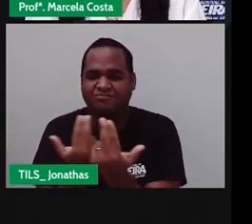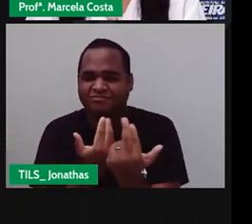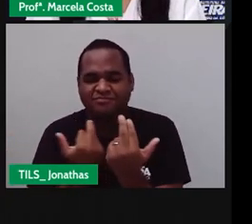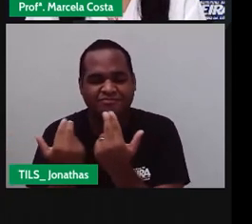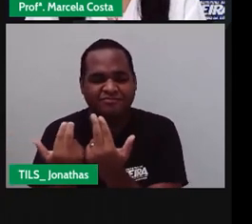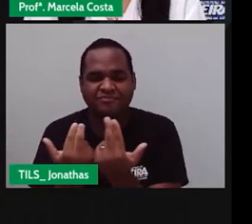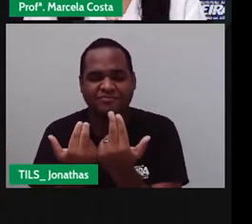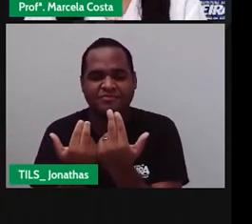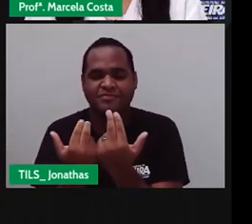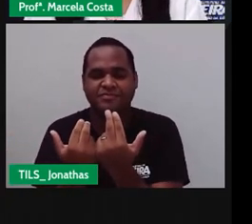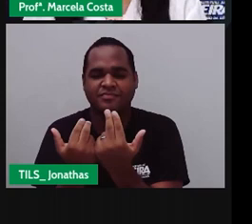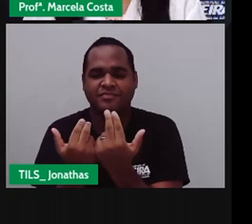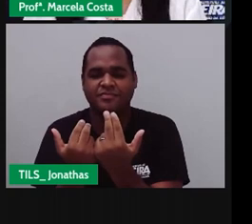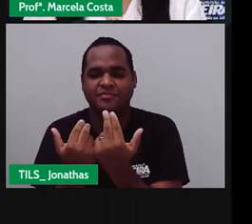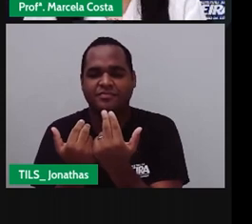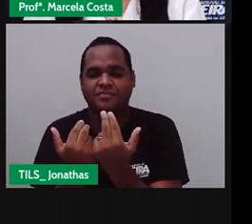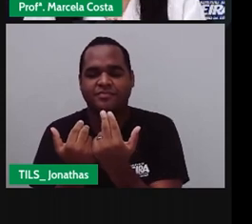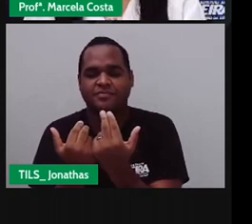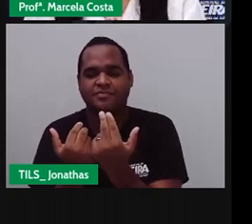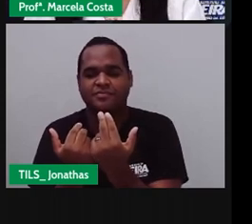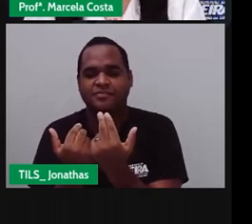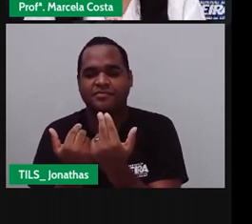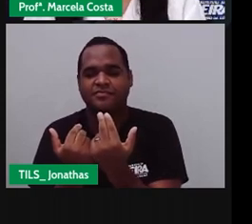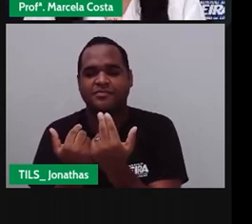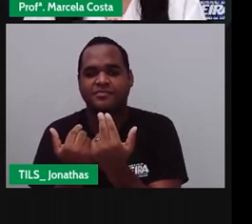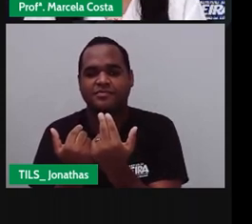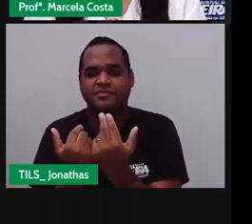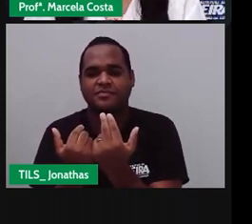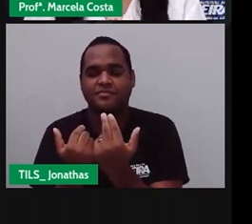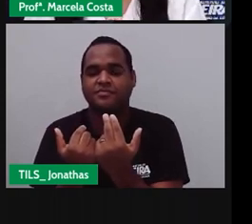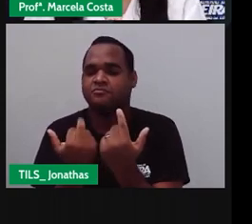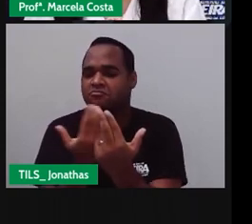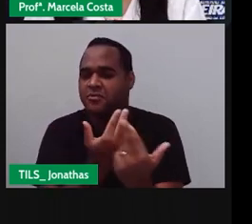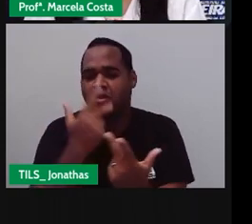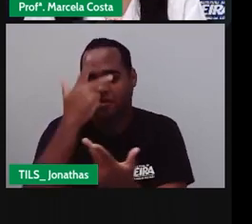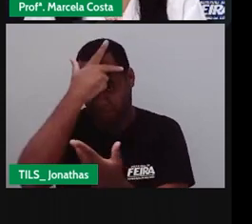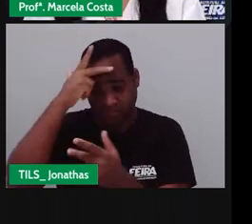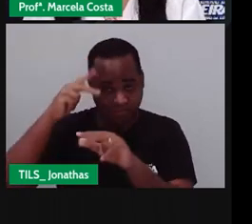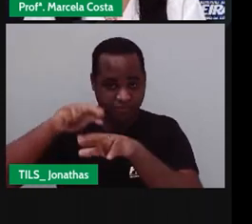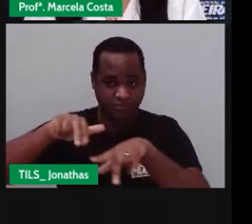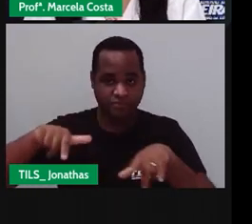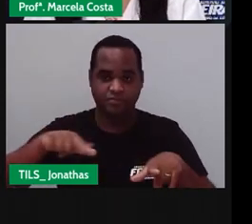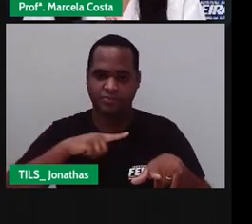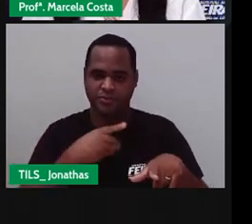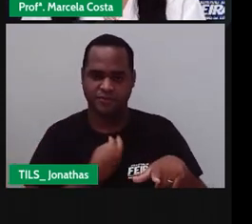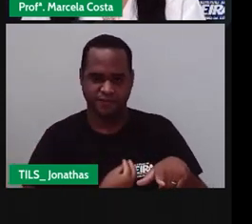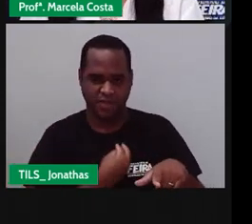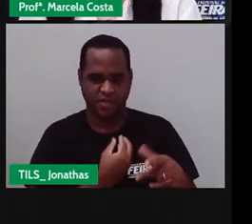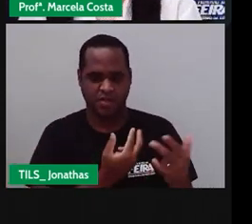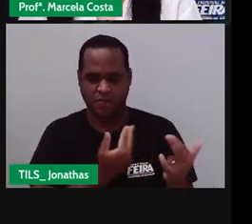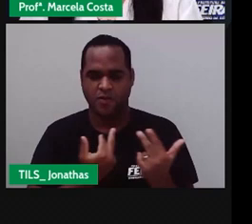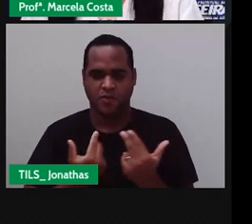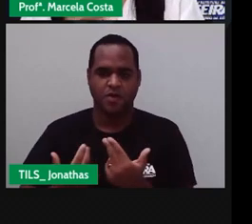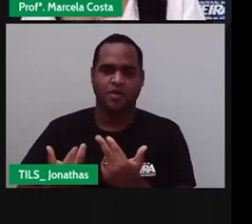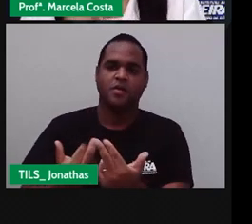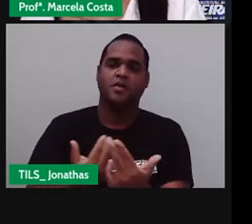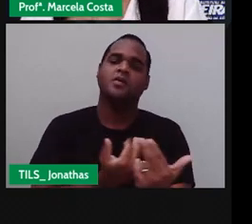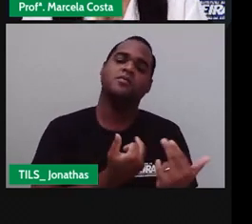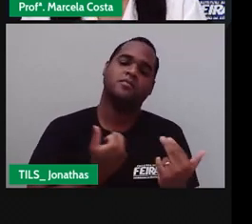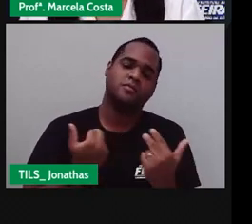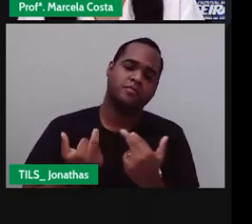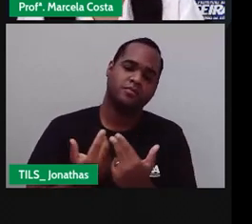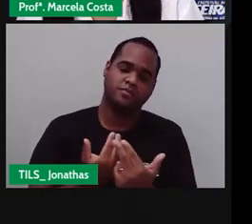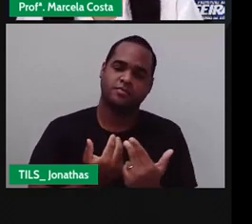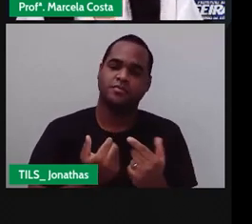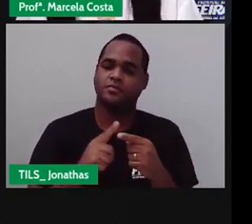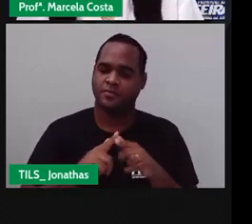tivesse Várias outras pessoas Iguais a você Exatamente Do mesmo jeito E ai Eu não estou falando